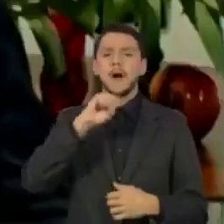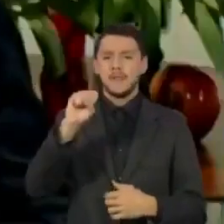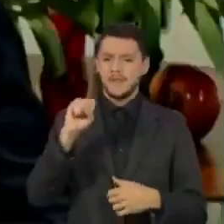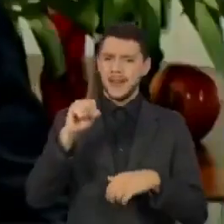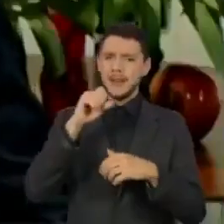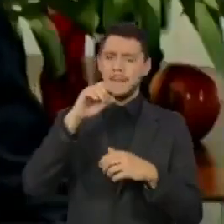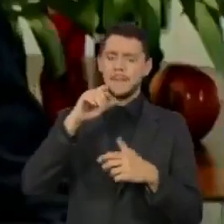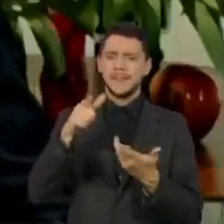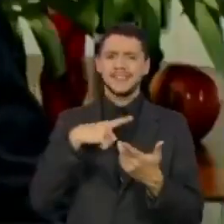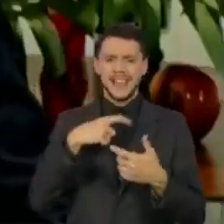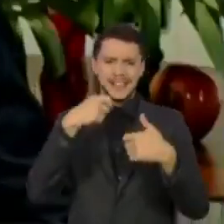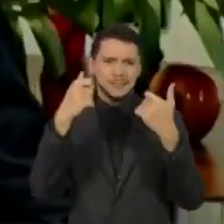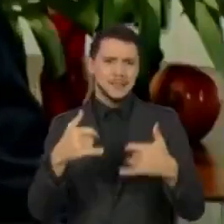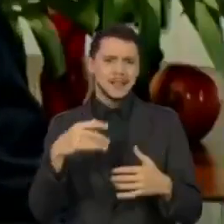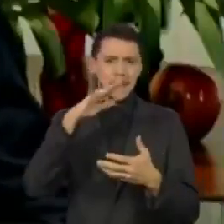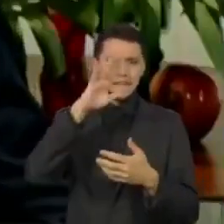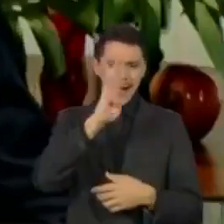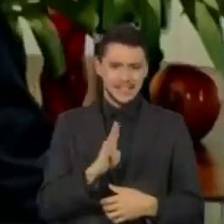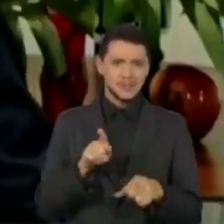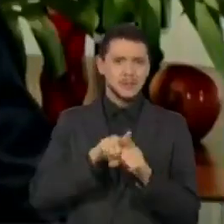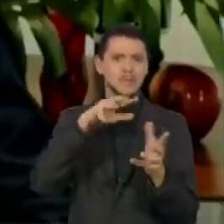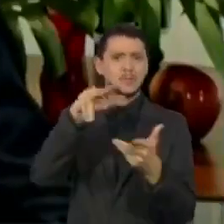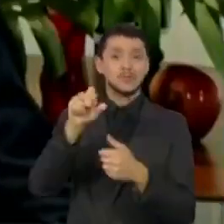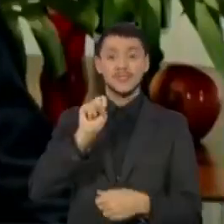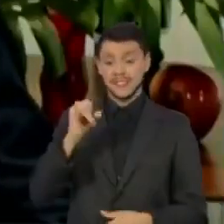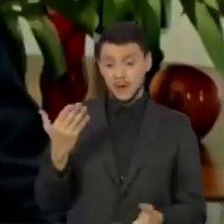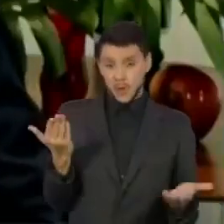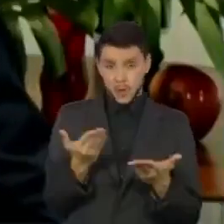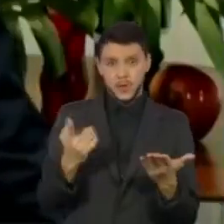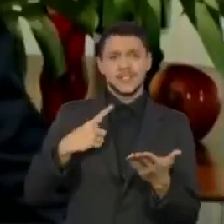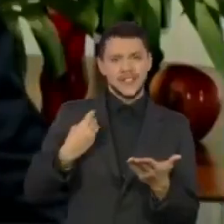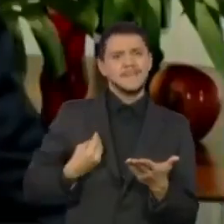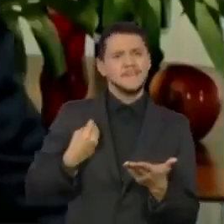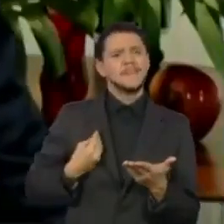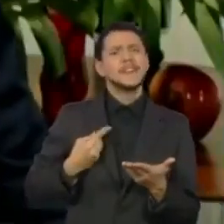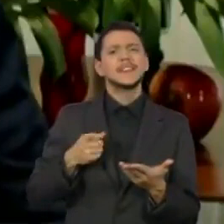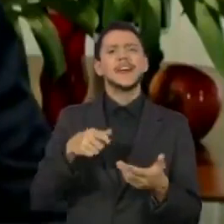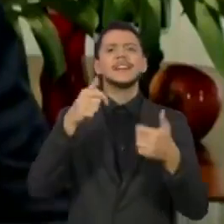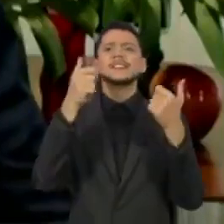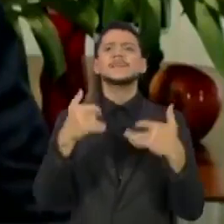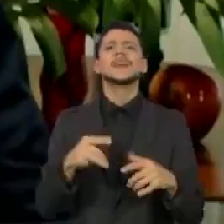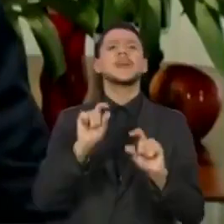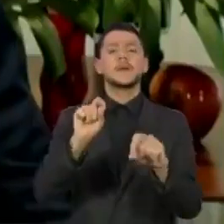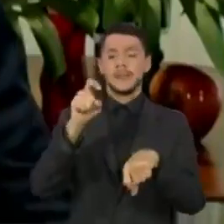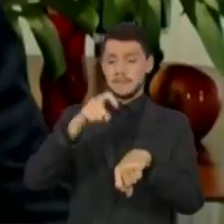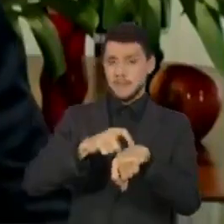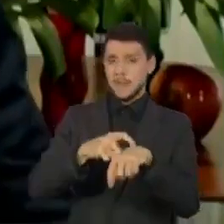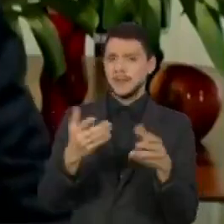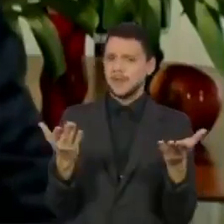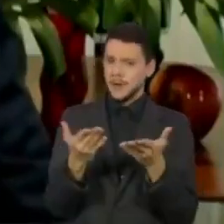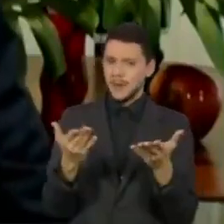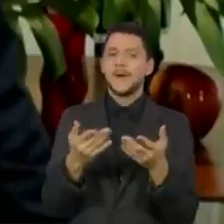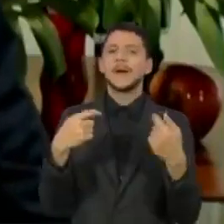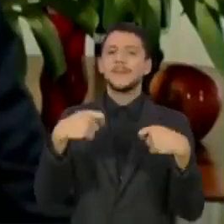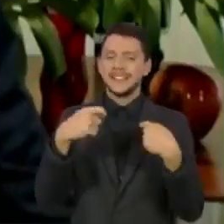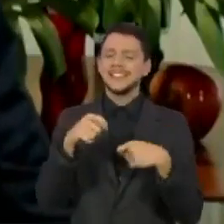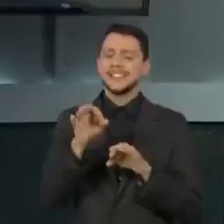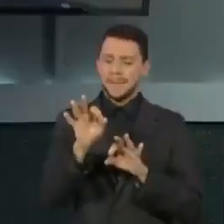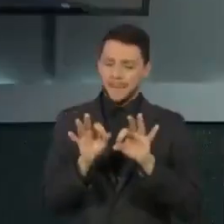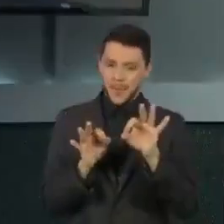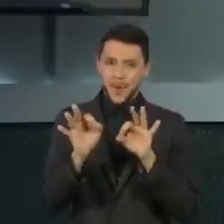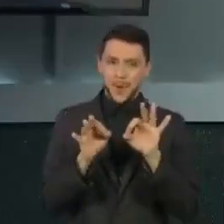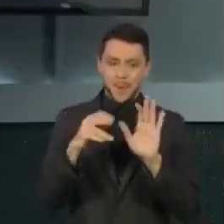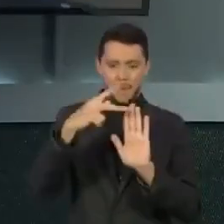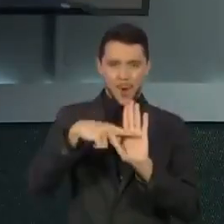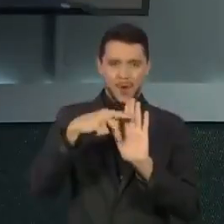Paulo Freire, se conosco agora estivesse presencialmente, diria, nosso país precisa, neste momento, de um programa de educação